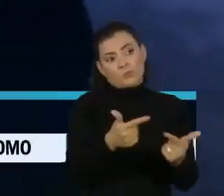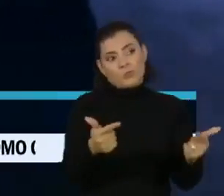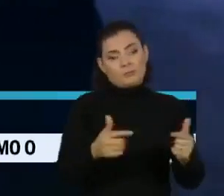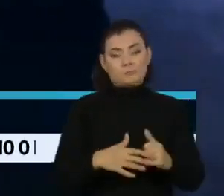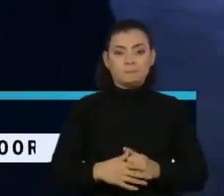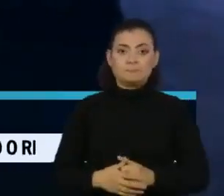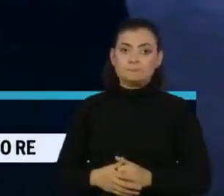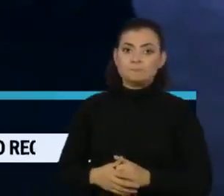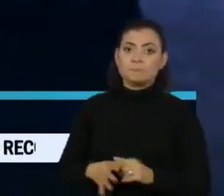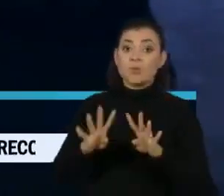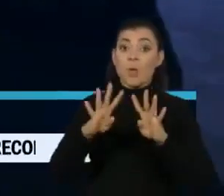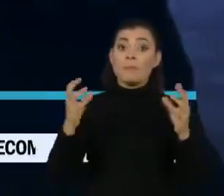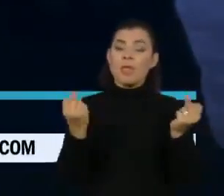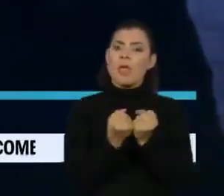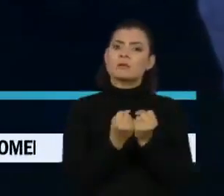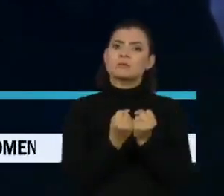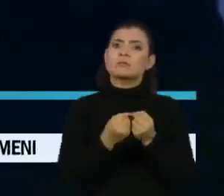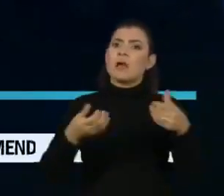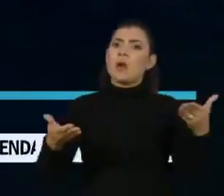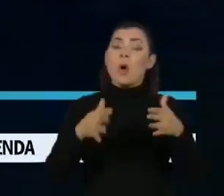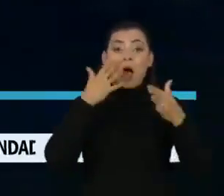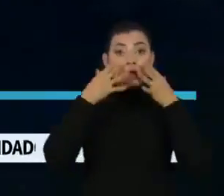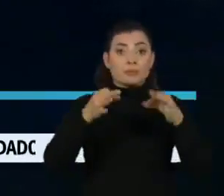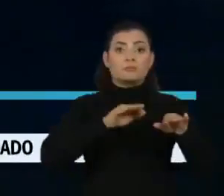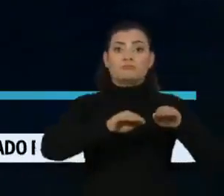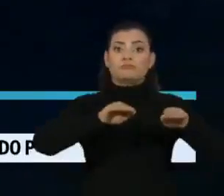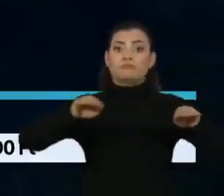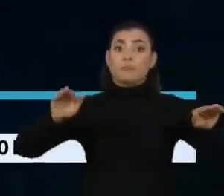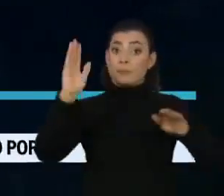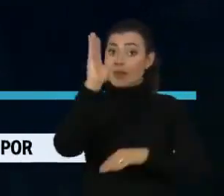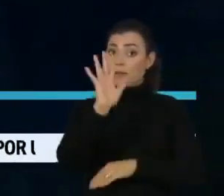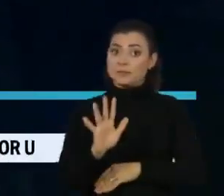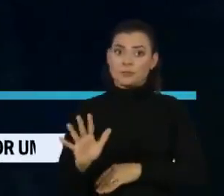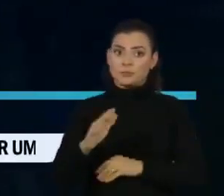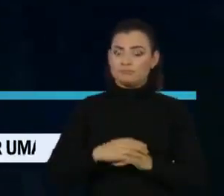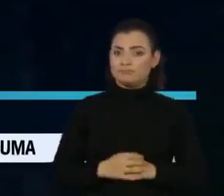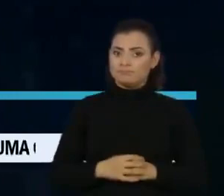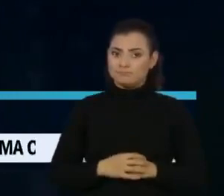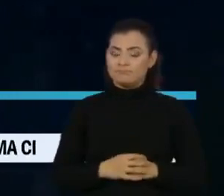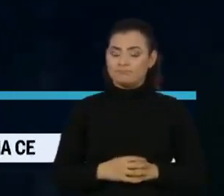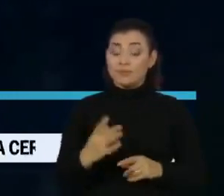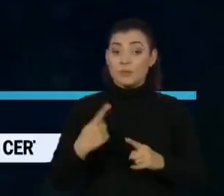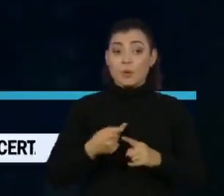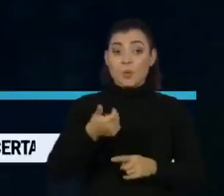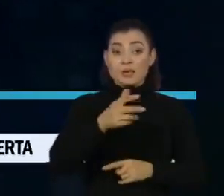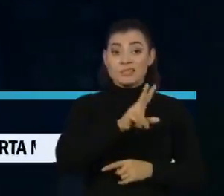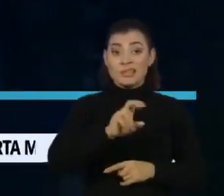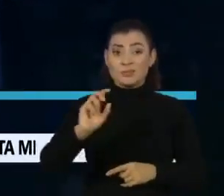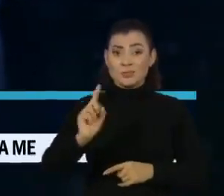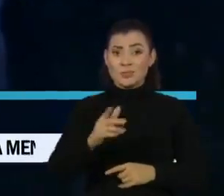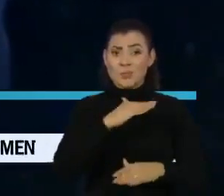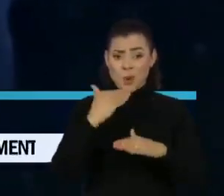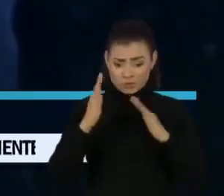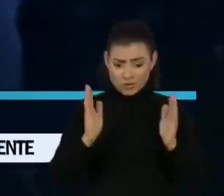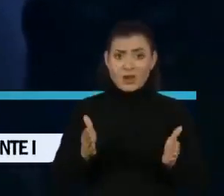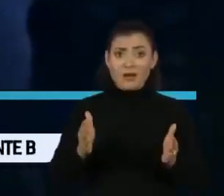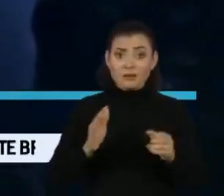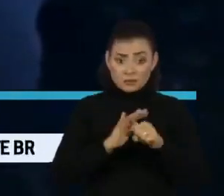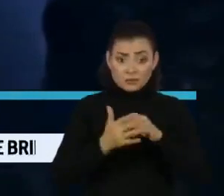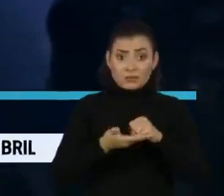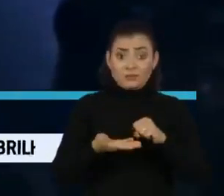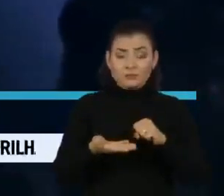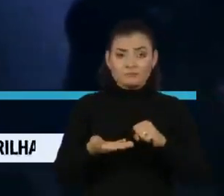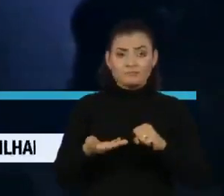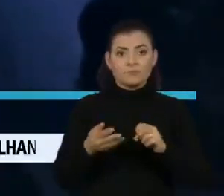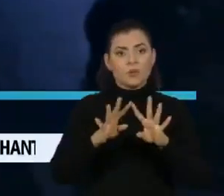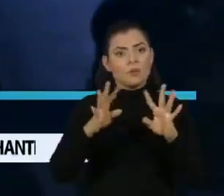A Organização Mundial da Saúde fez um alerta hoje ao Brasil. Prestes a atingirmos 500 mil mortes pela Covid-19,